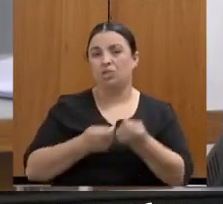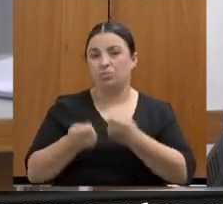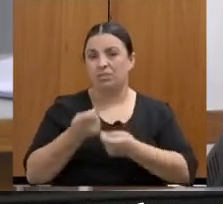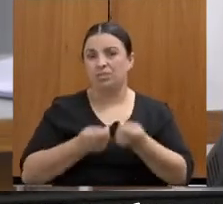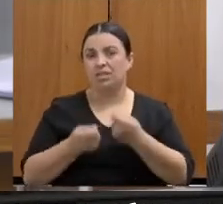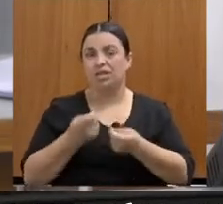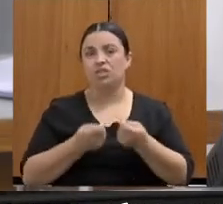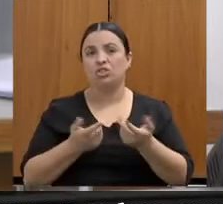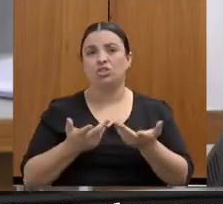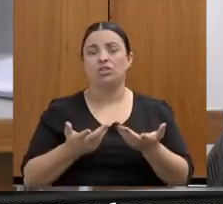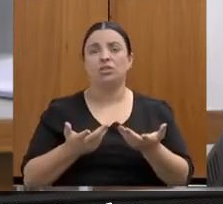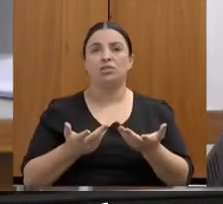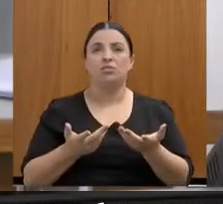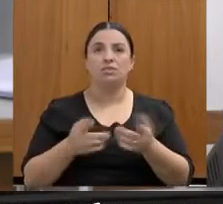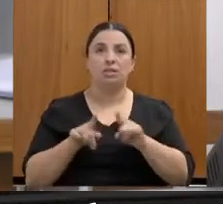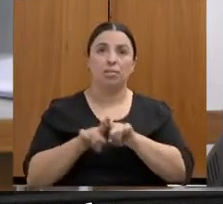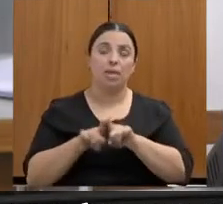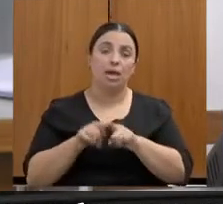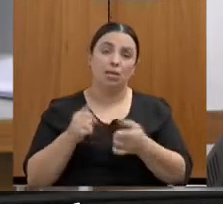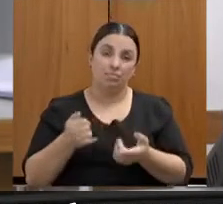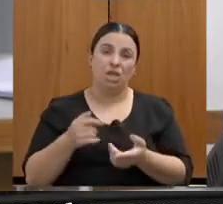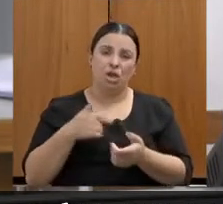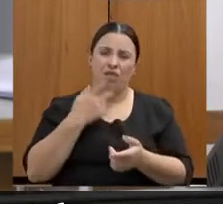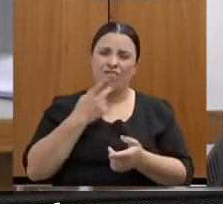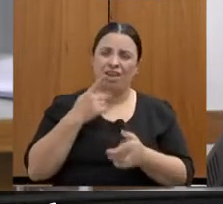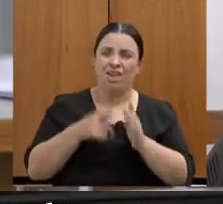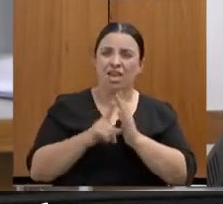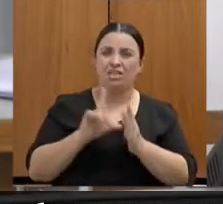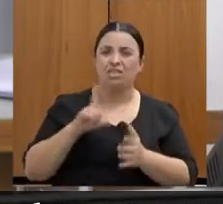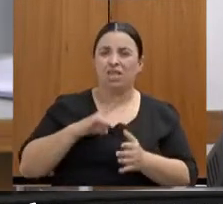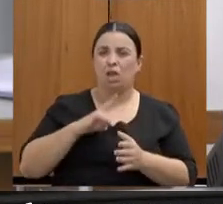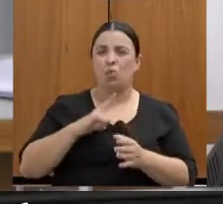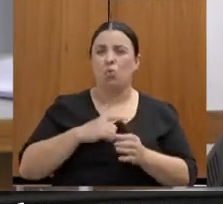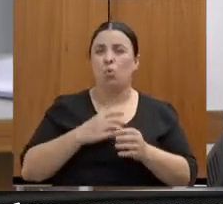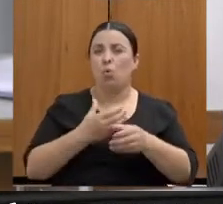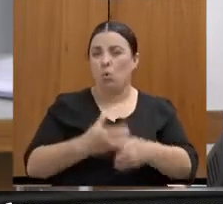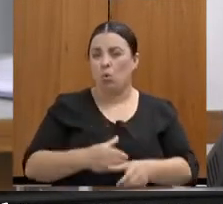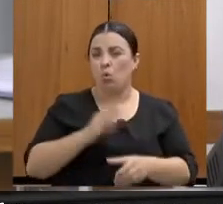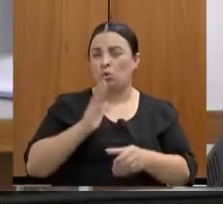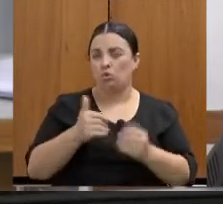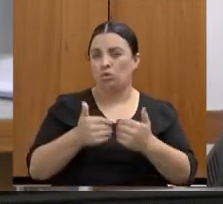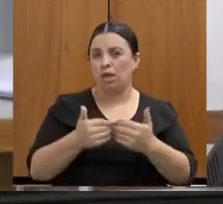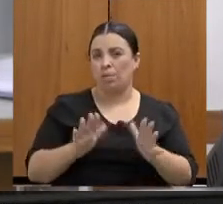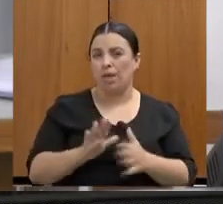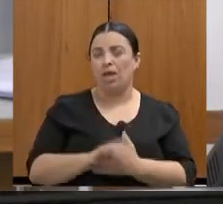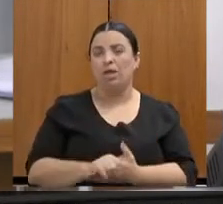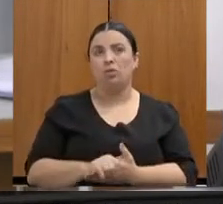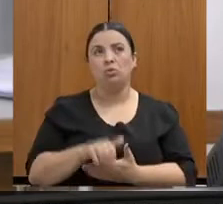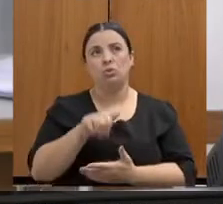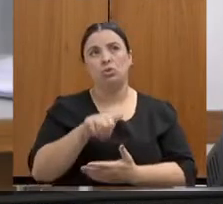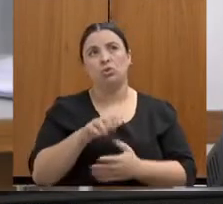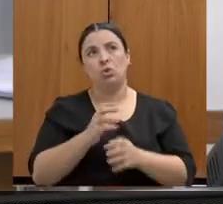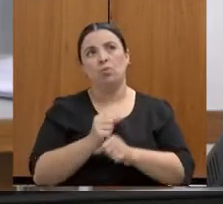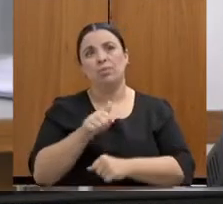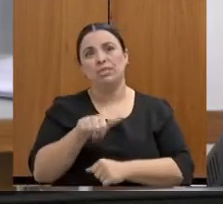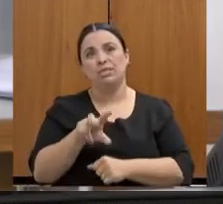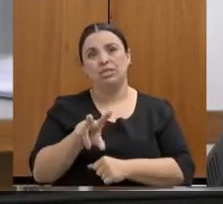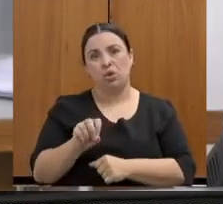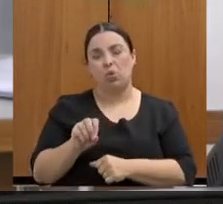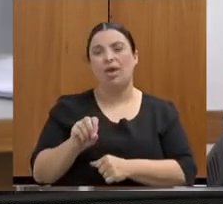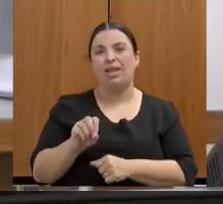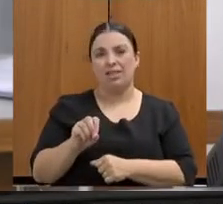como eu disse, nós temos um concurso autorizado, um pouco mais de 150 servidores.